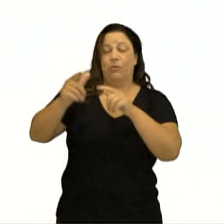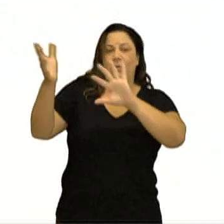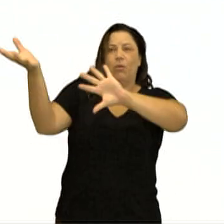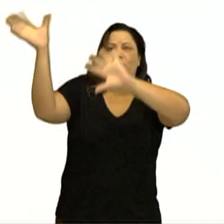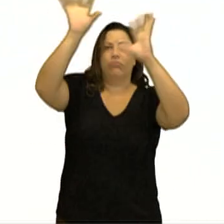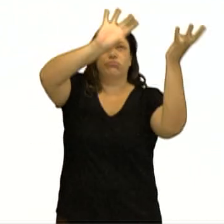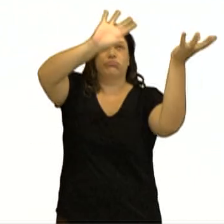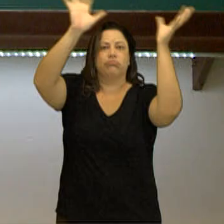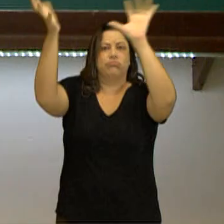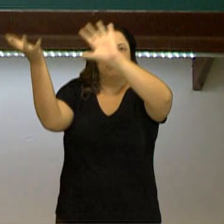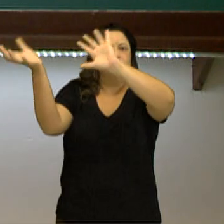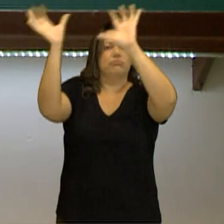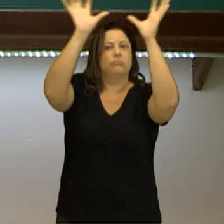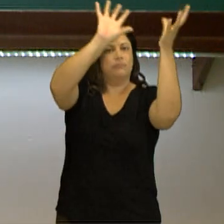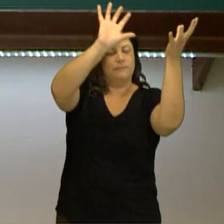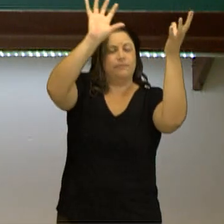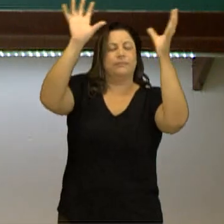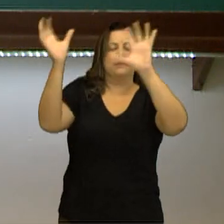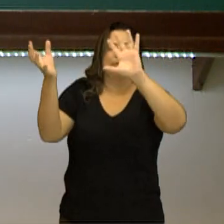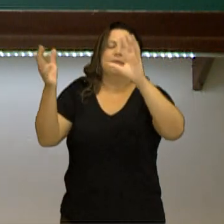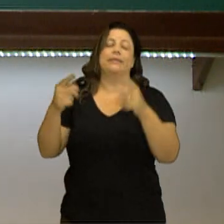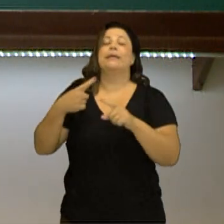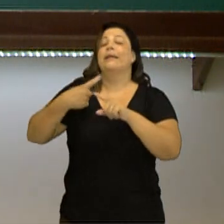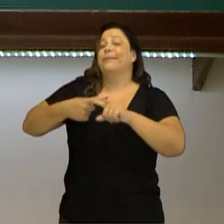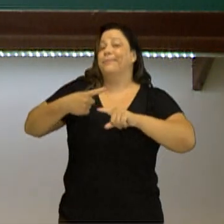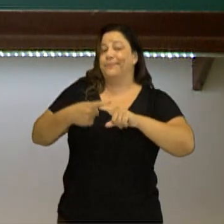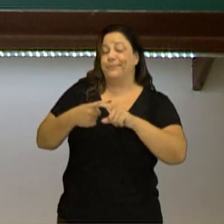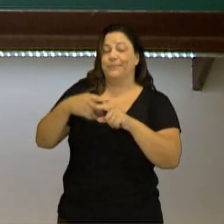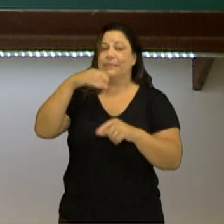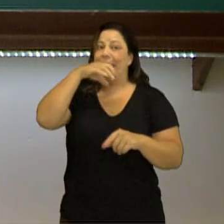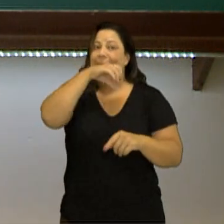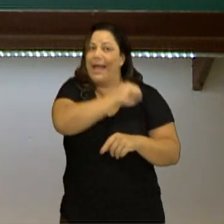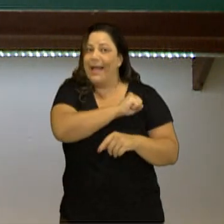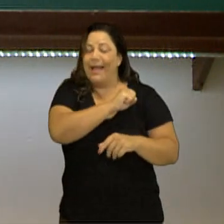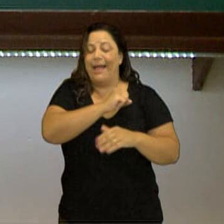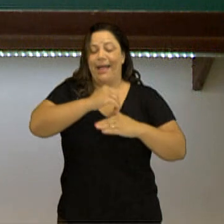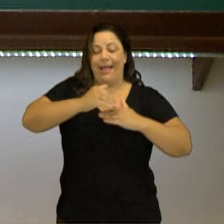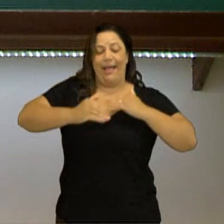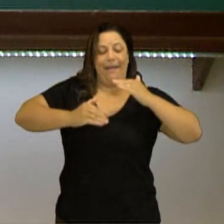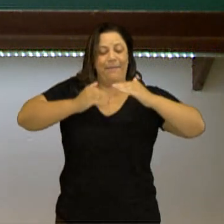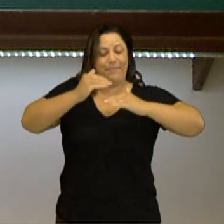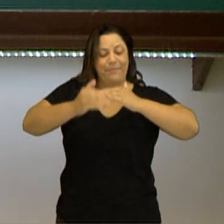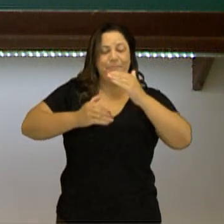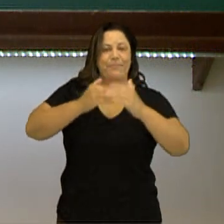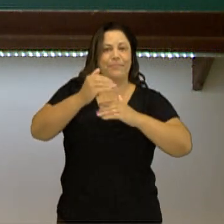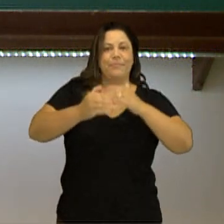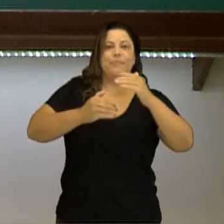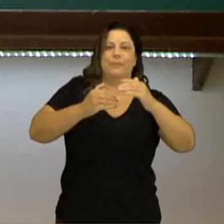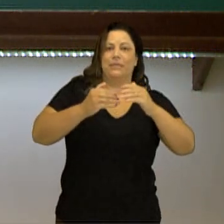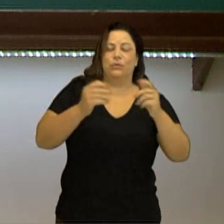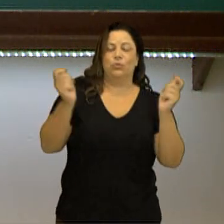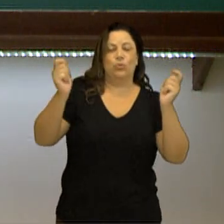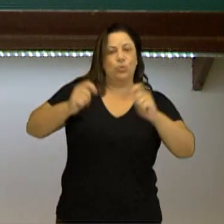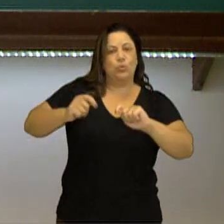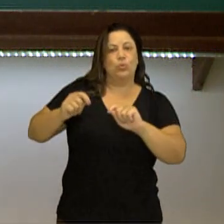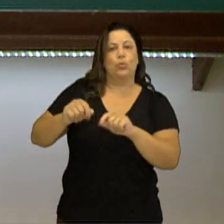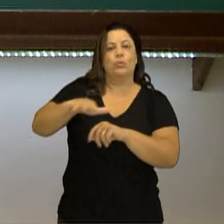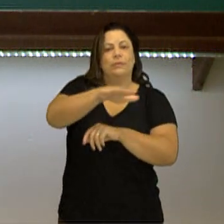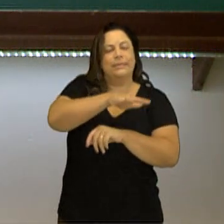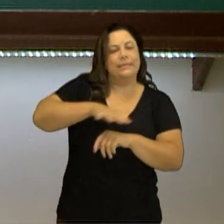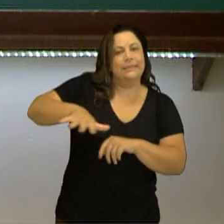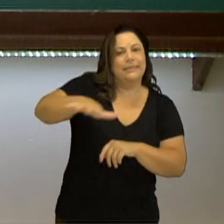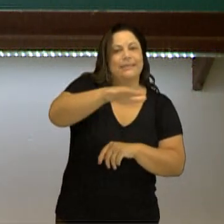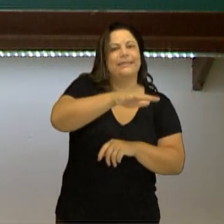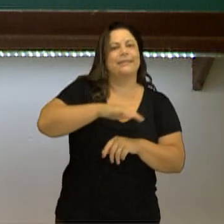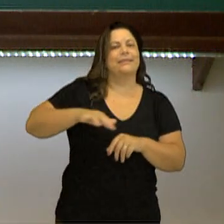Isso tudo decorrente desse processo rápido em que nos concentramos nas áreas de